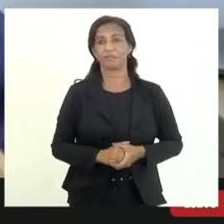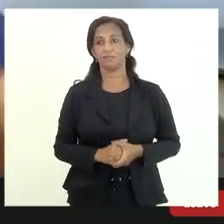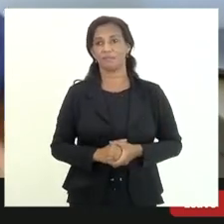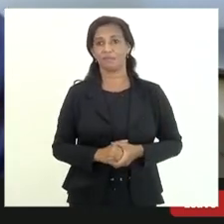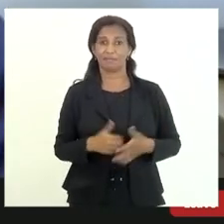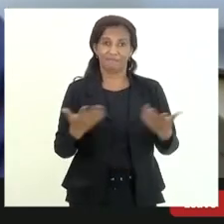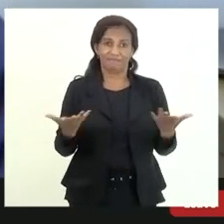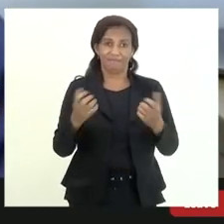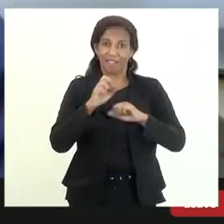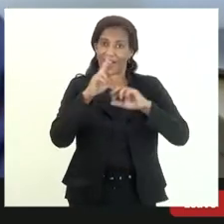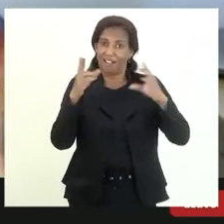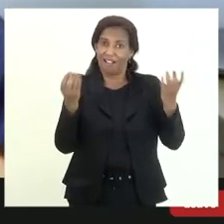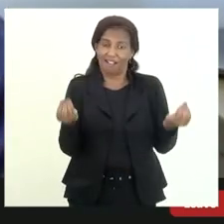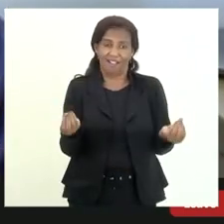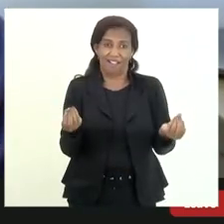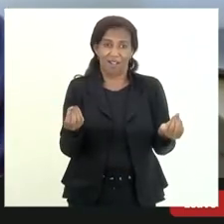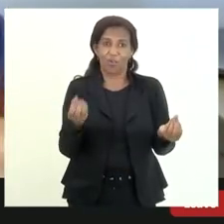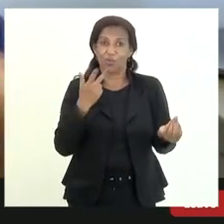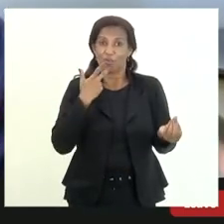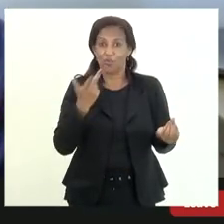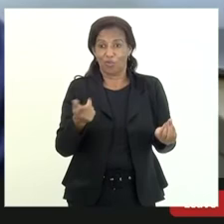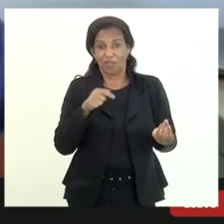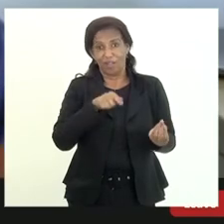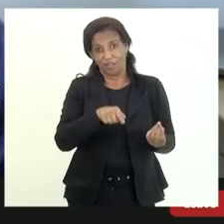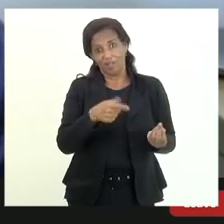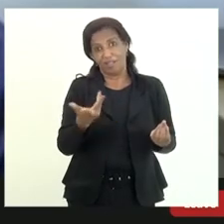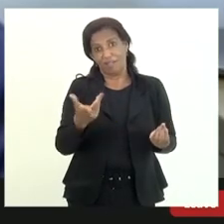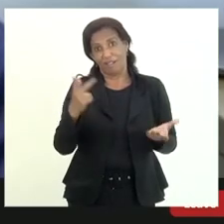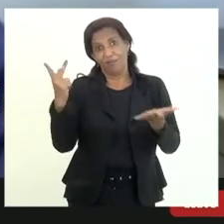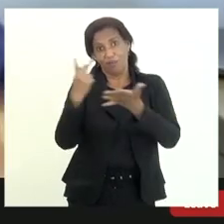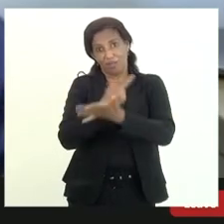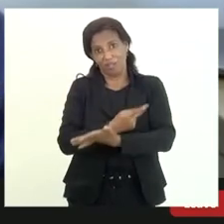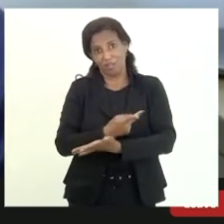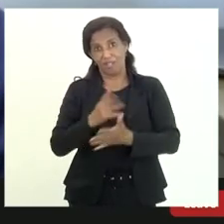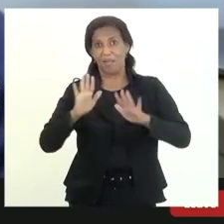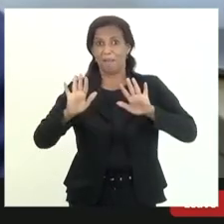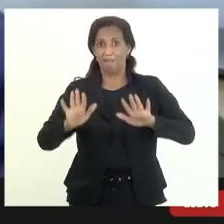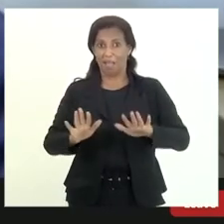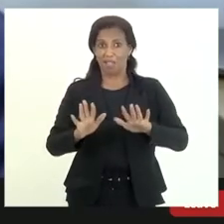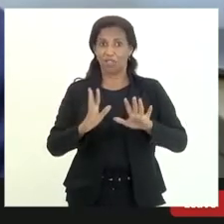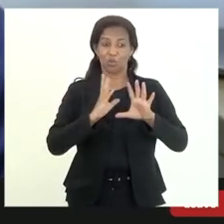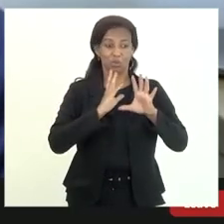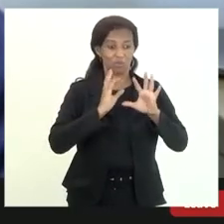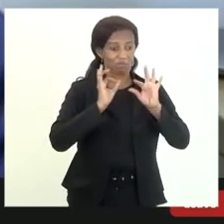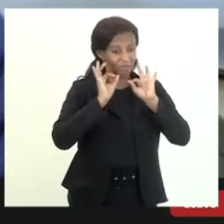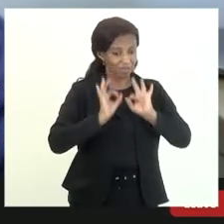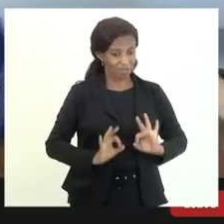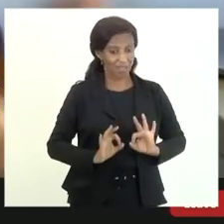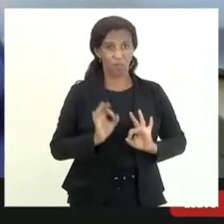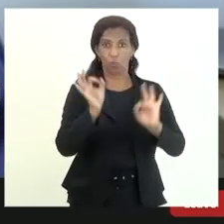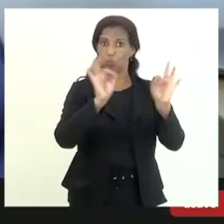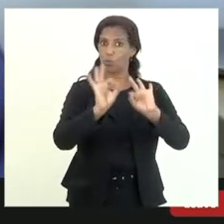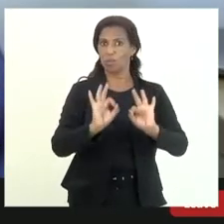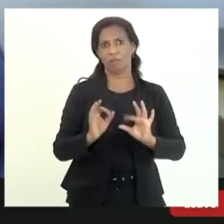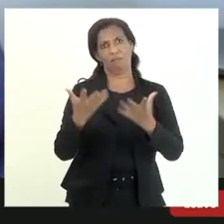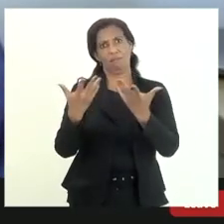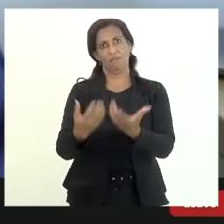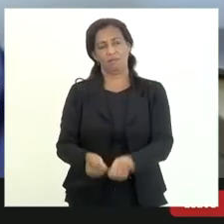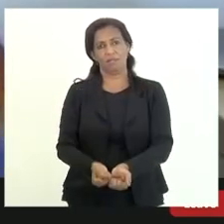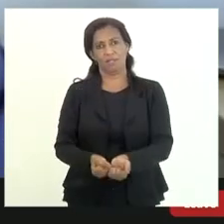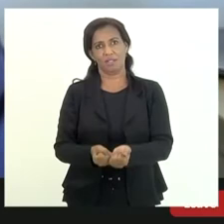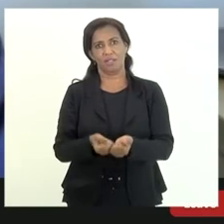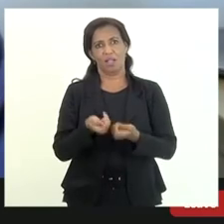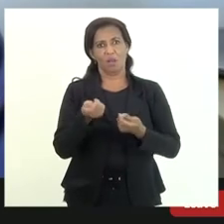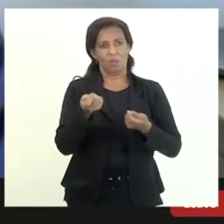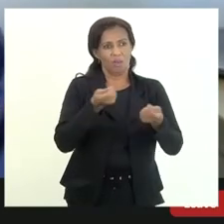evidentemente essa hipótese vai existir mas contábilmente ninguém vai aceitar uma